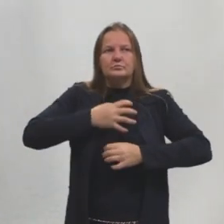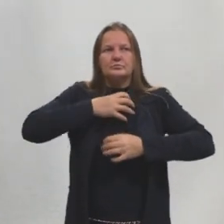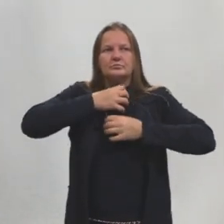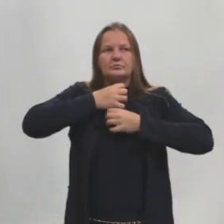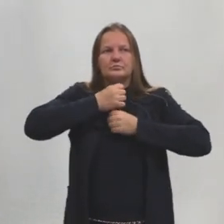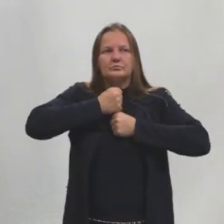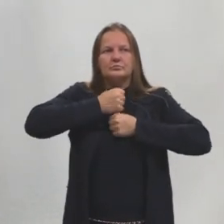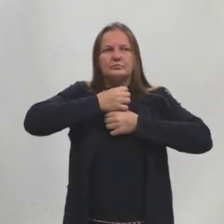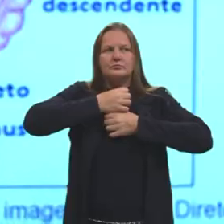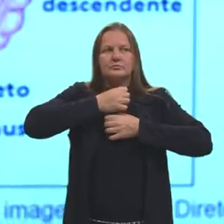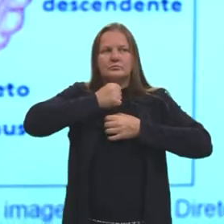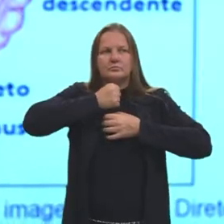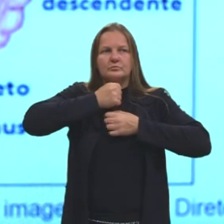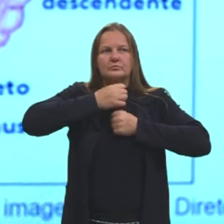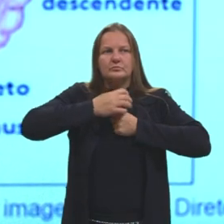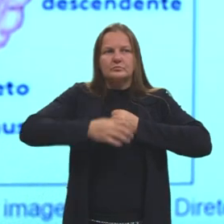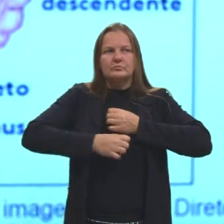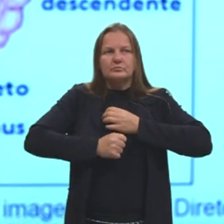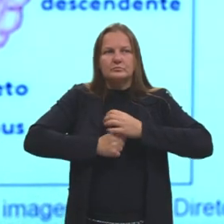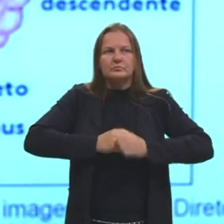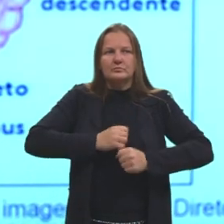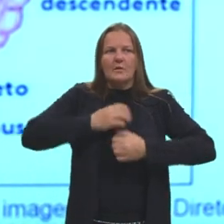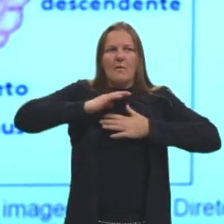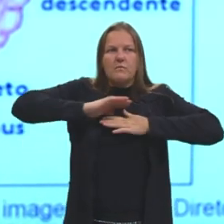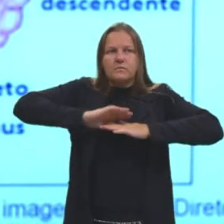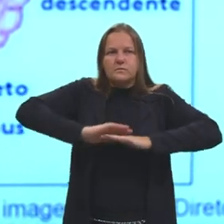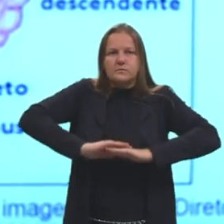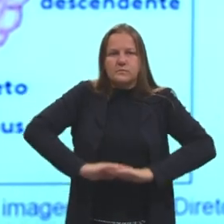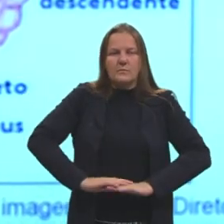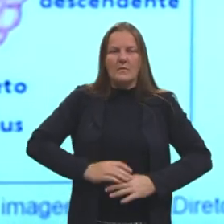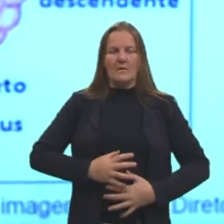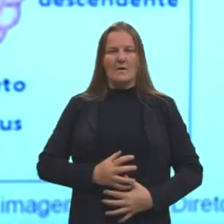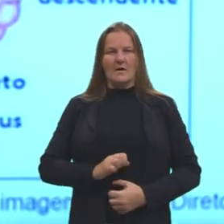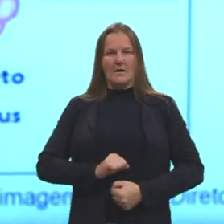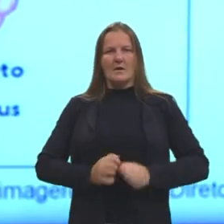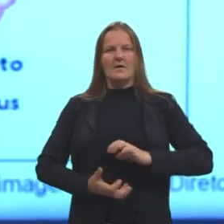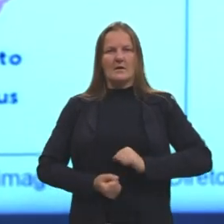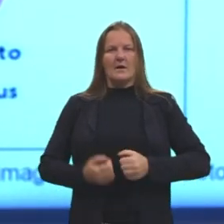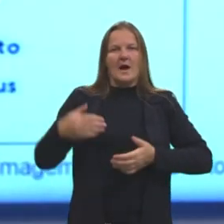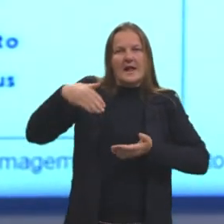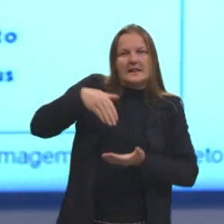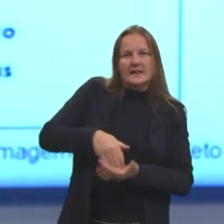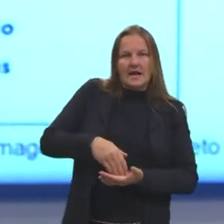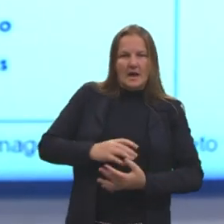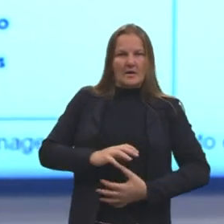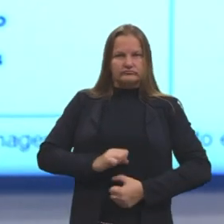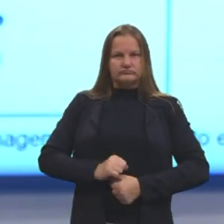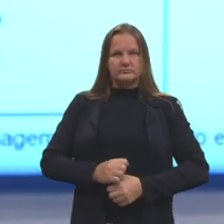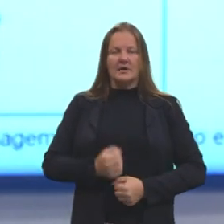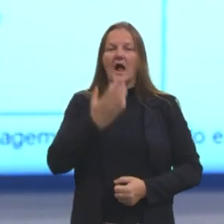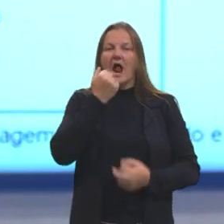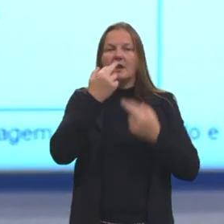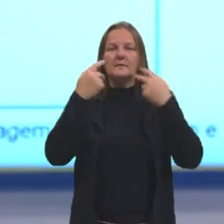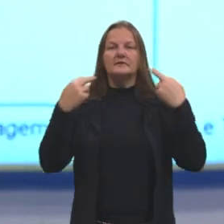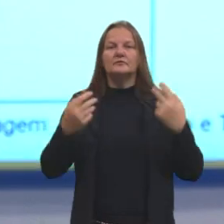dos movimentos peristálticos, certo? Então, é assim que vai descendo o alimento.